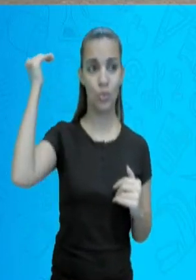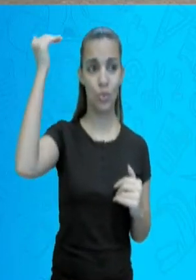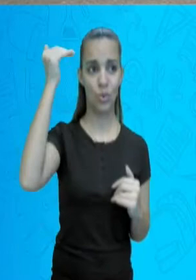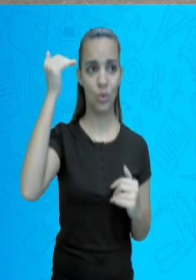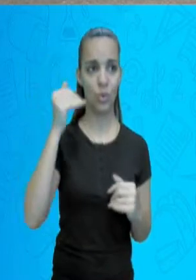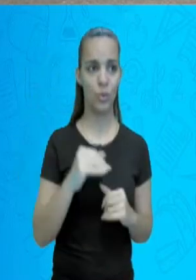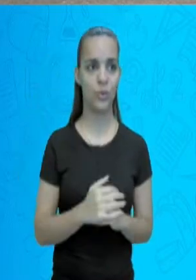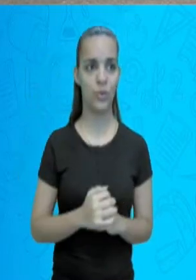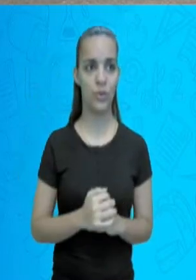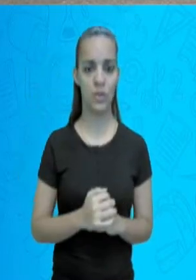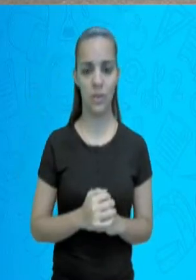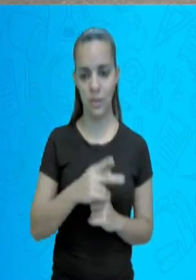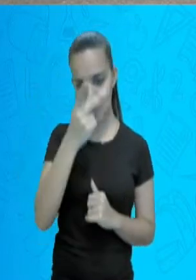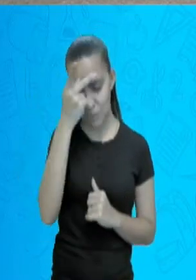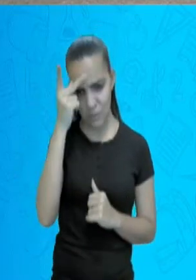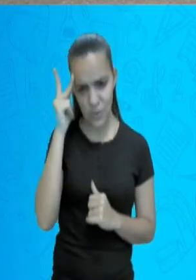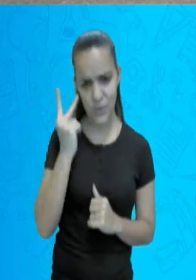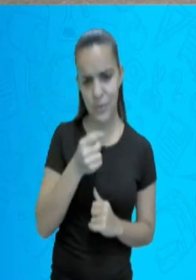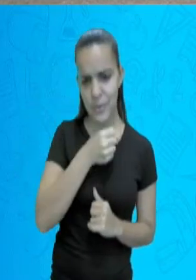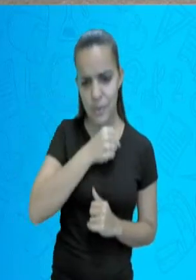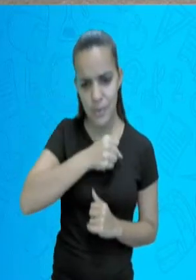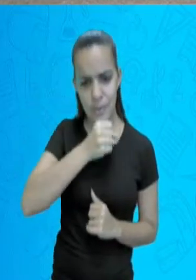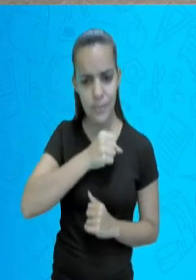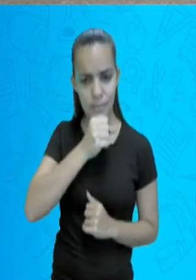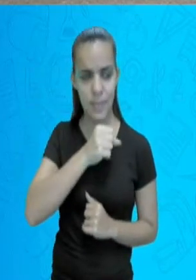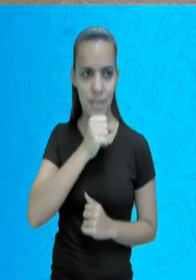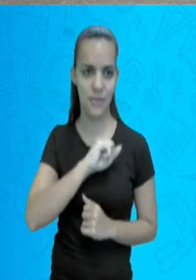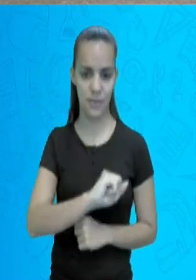idosos. Então,